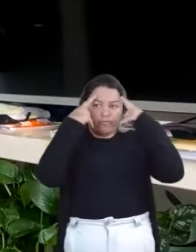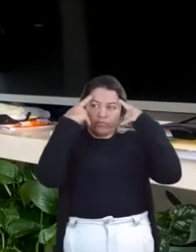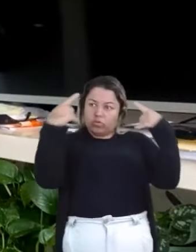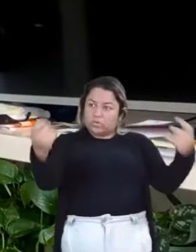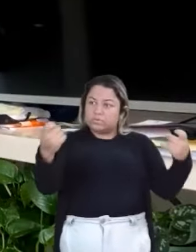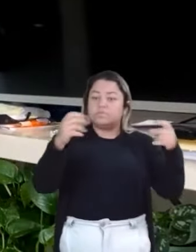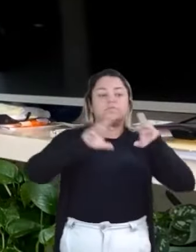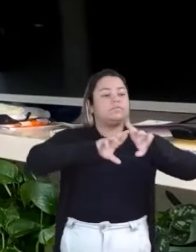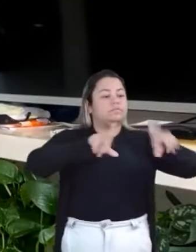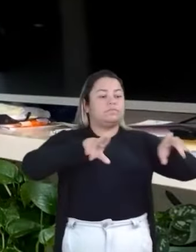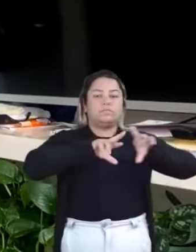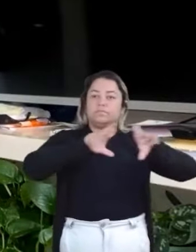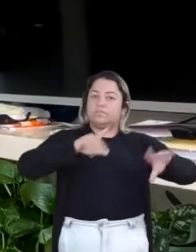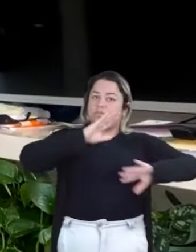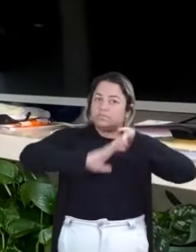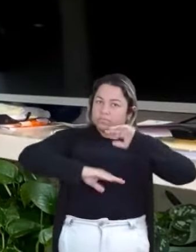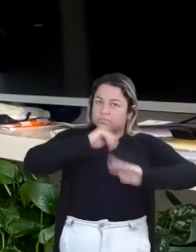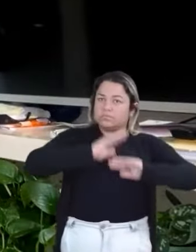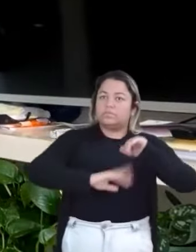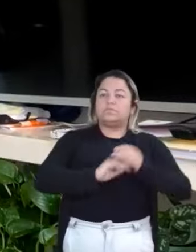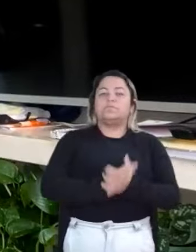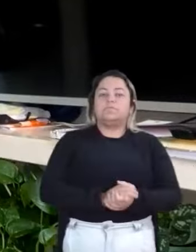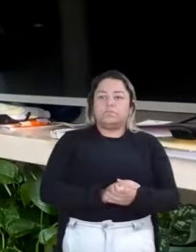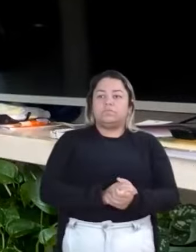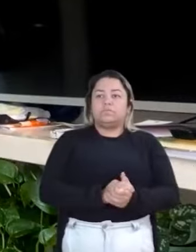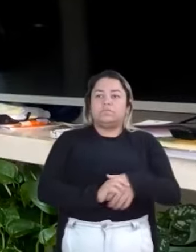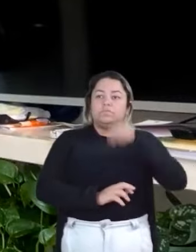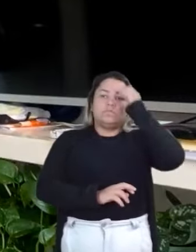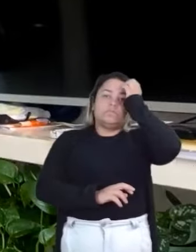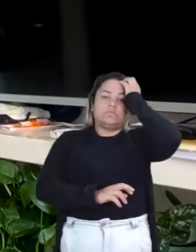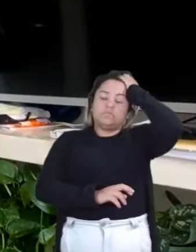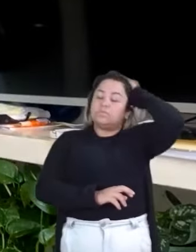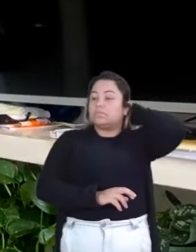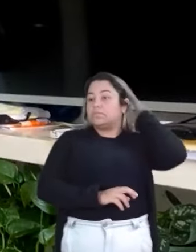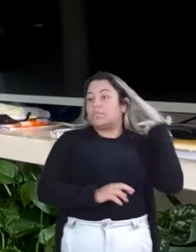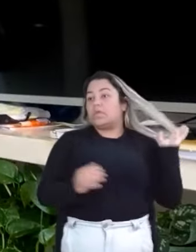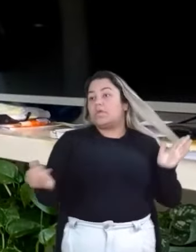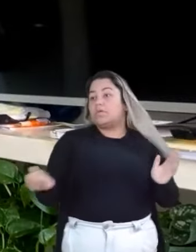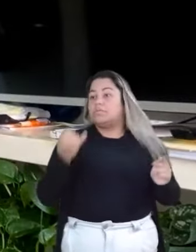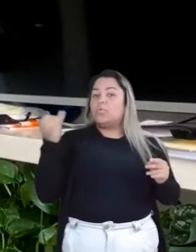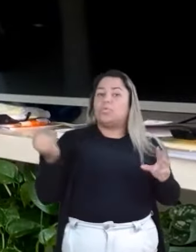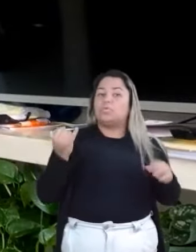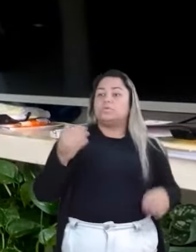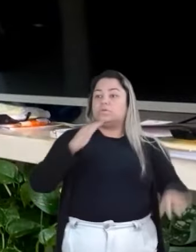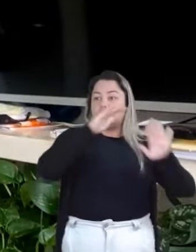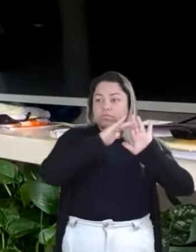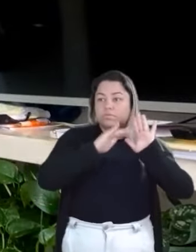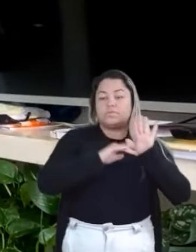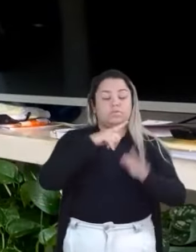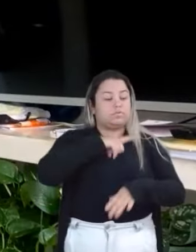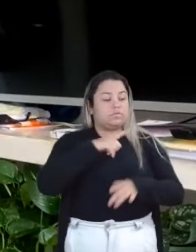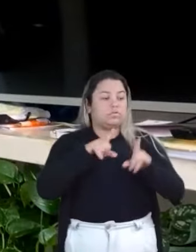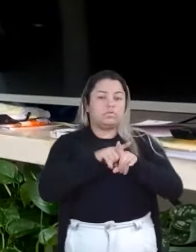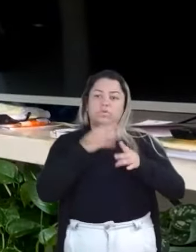muito diferente do que outras profissões. Então, é importante que esses protocolos de terapia